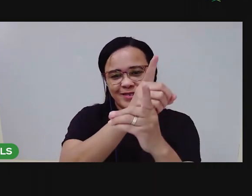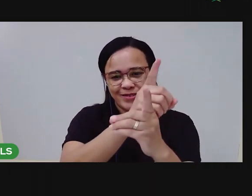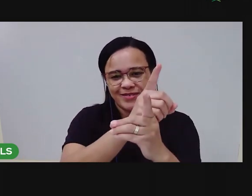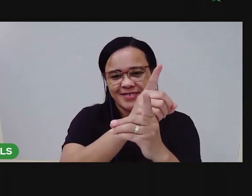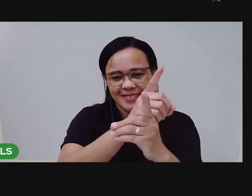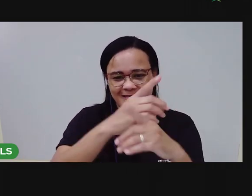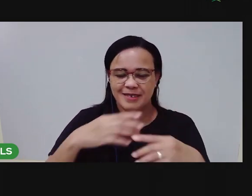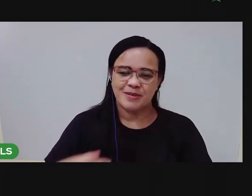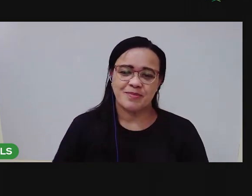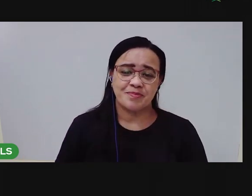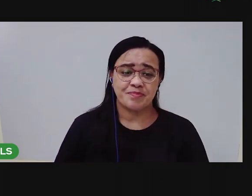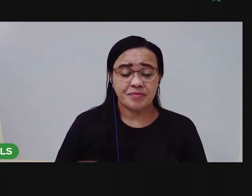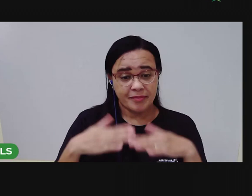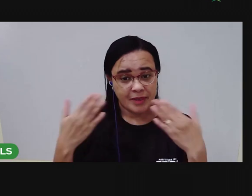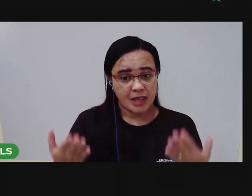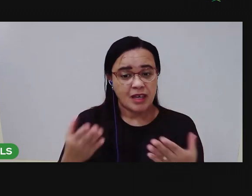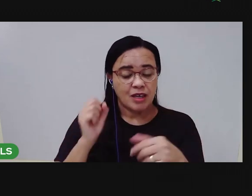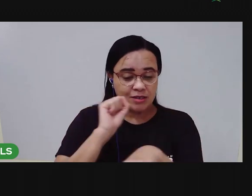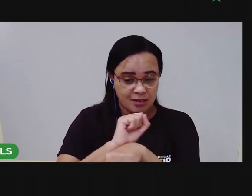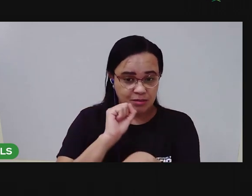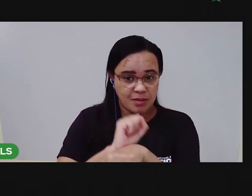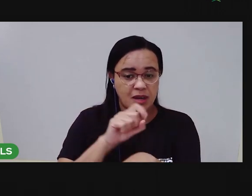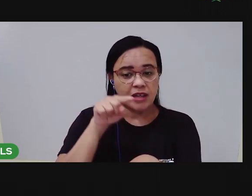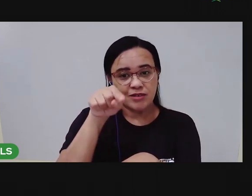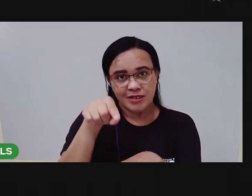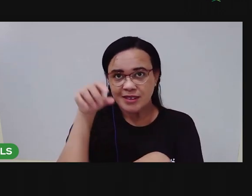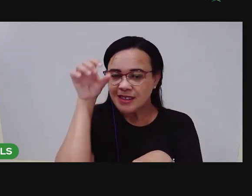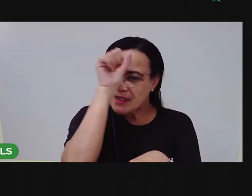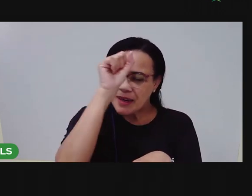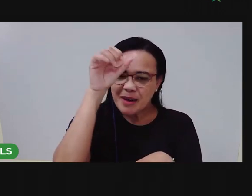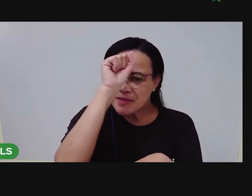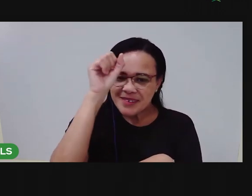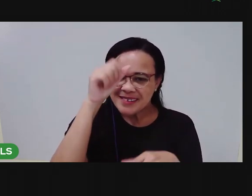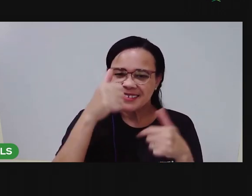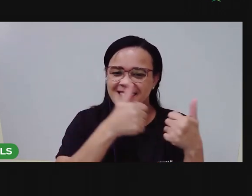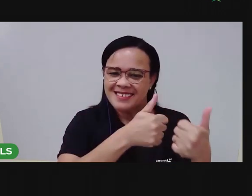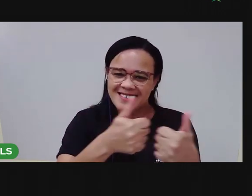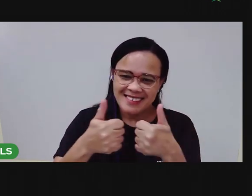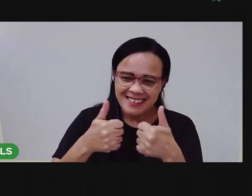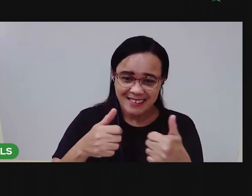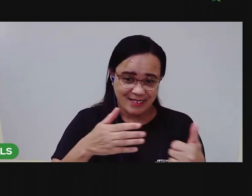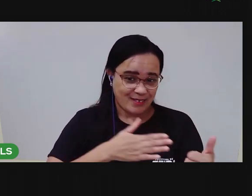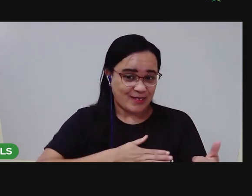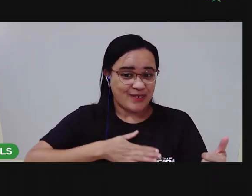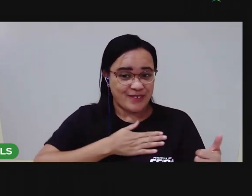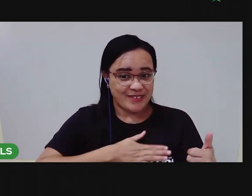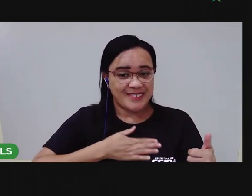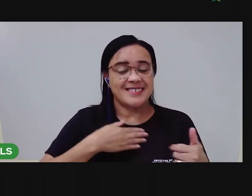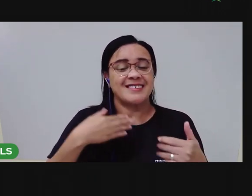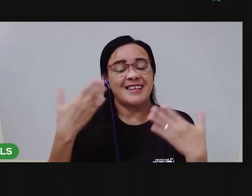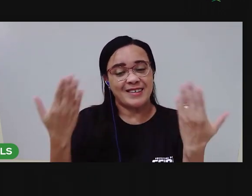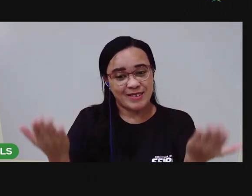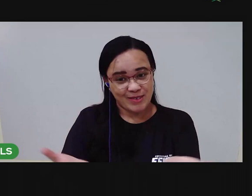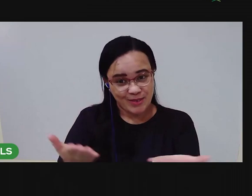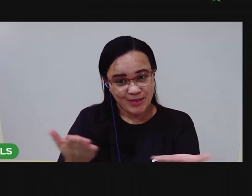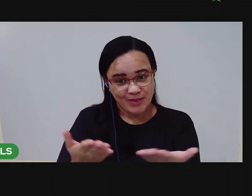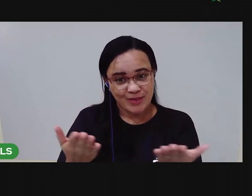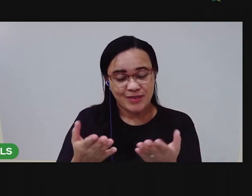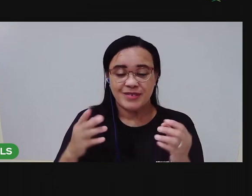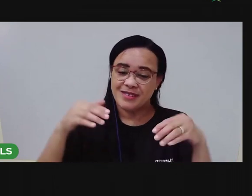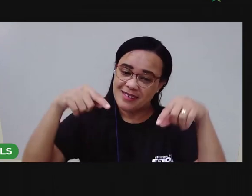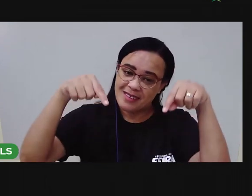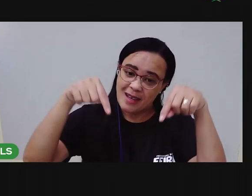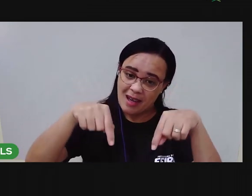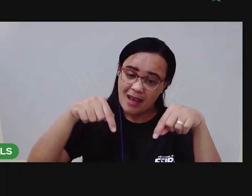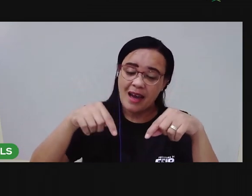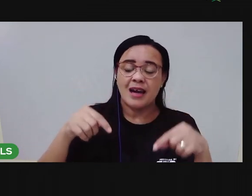Eu espero que você tenha aprendido bastante com a nossa aula, tenha gostado das nossas dinâmicas. A gente vai se despedindo